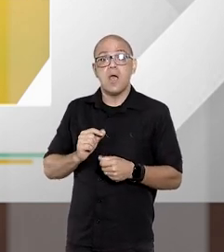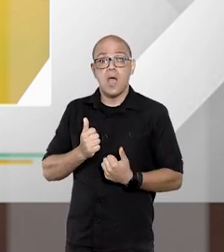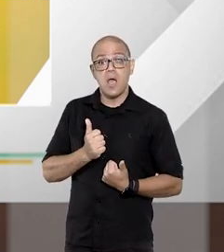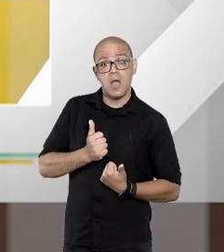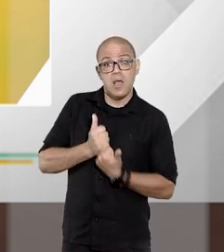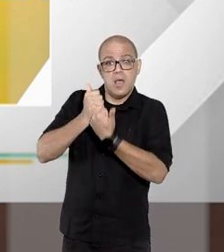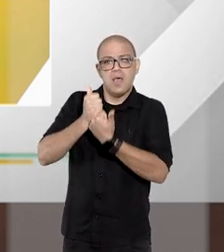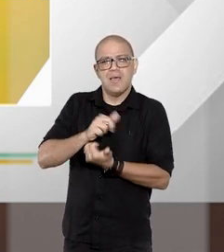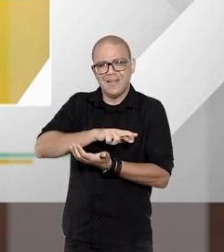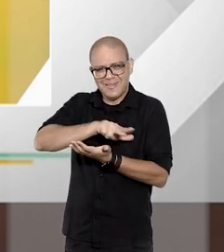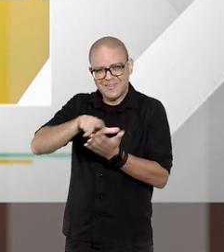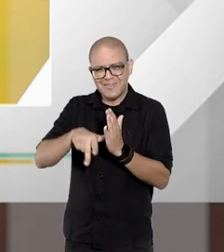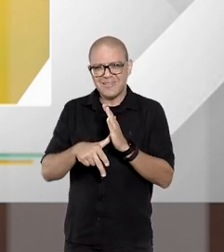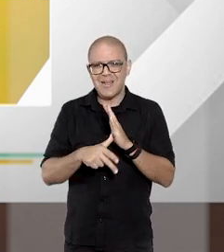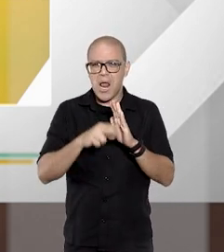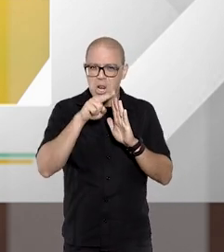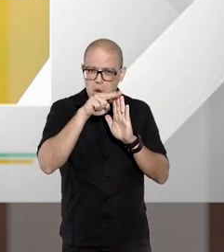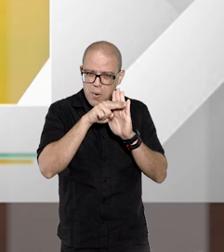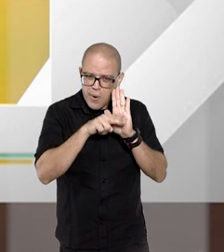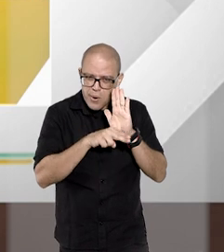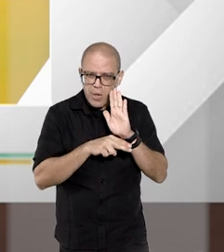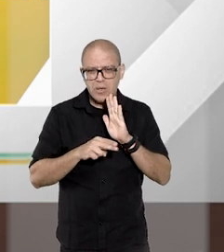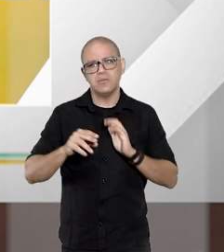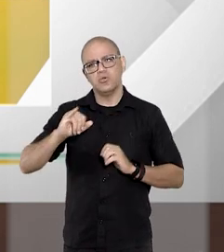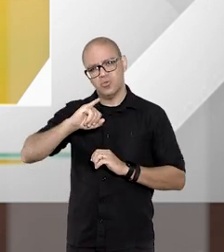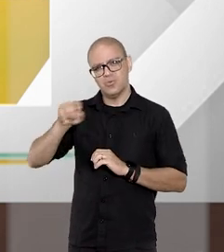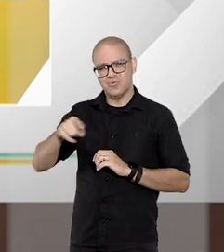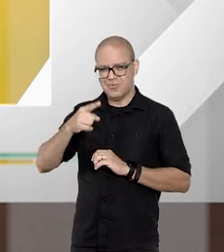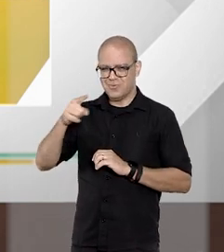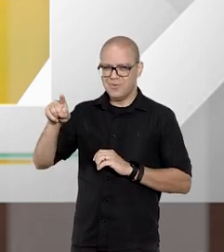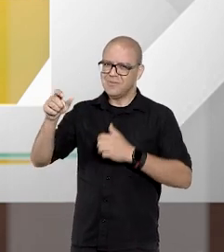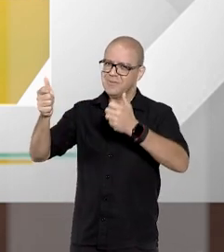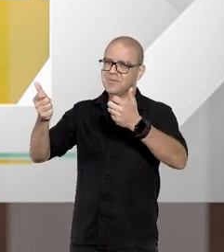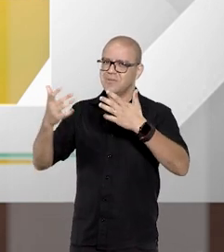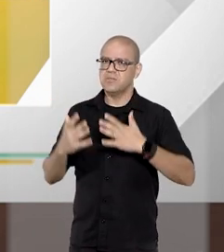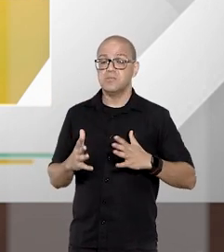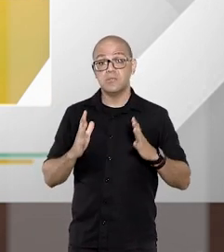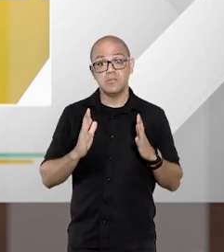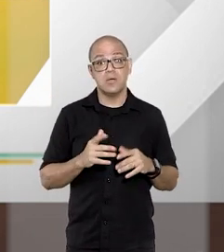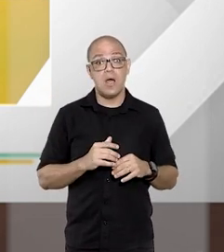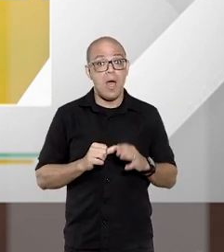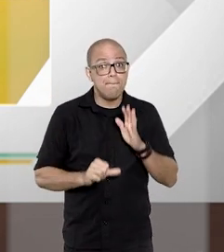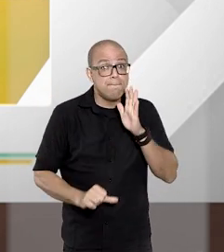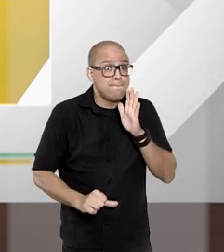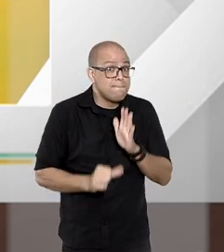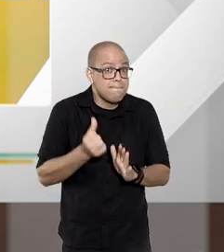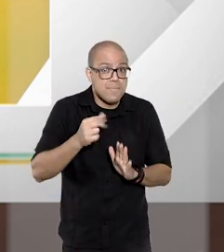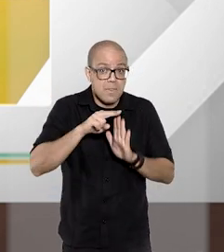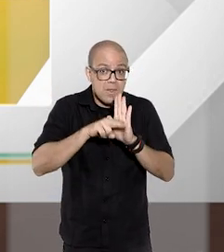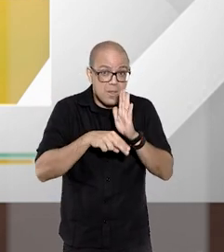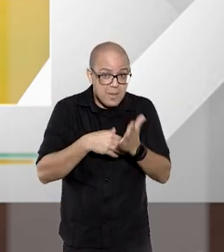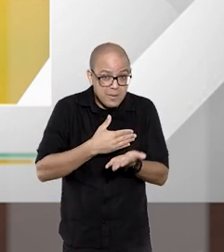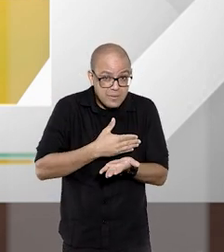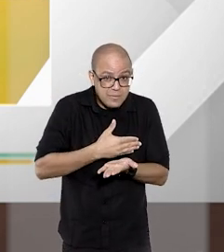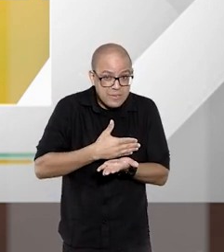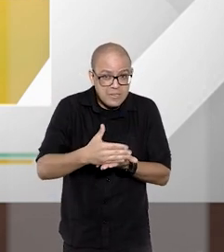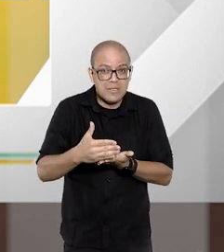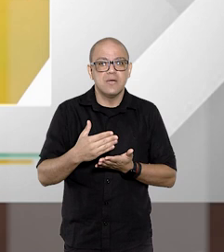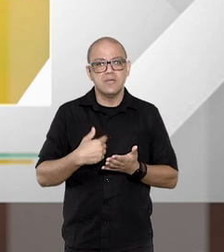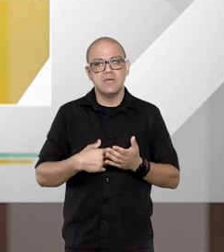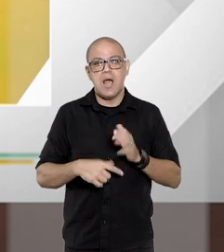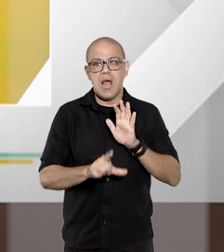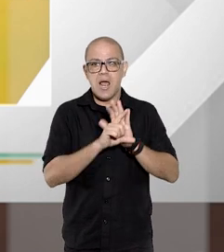amparado numa série de normativas. Então, como disse o doutor João há pouco, a primeira norma que surgiu, e tem aí